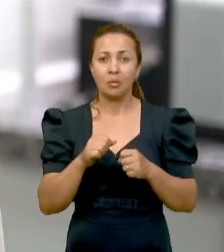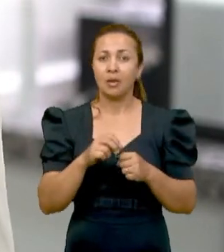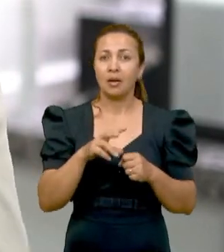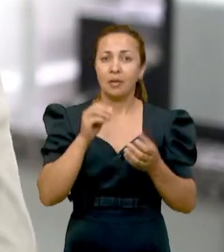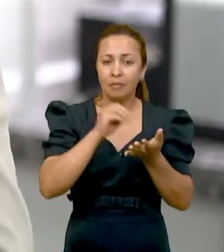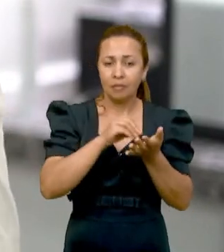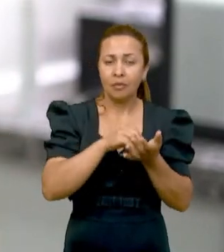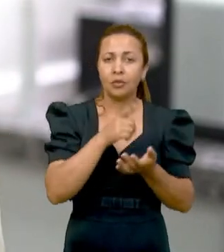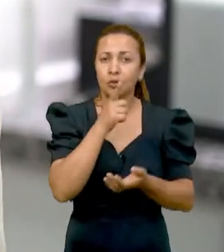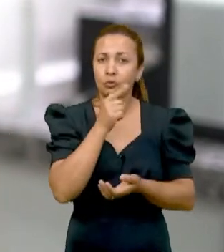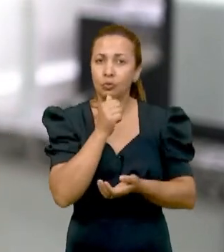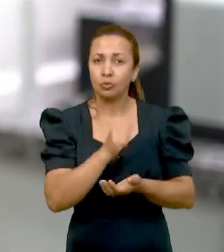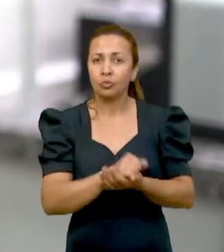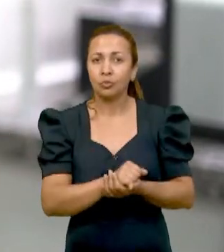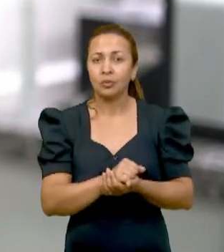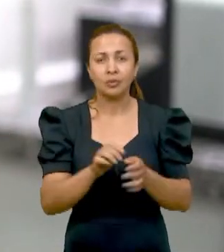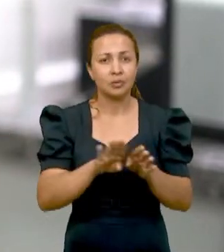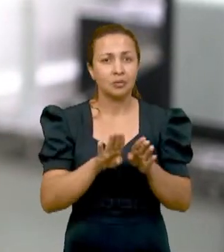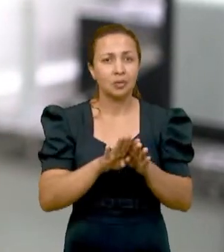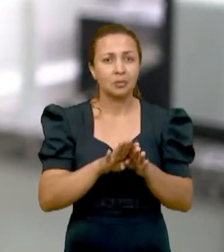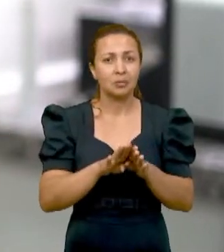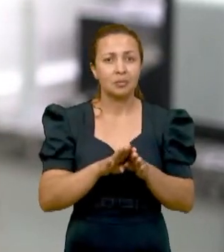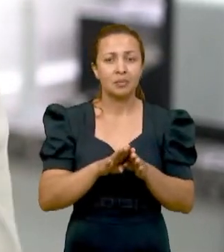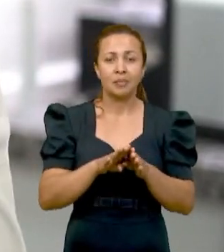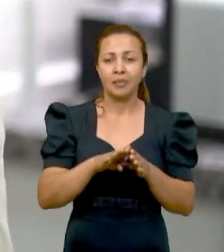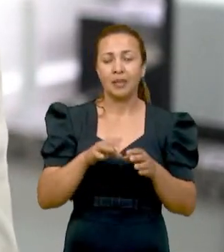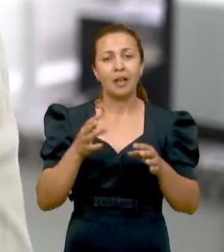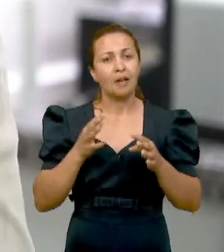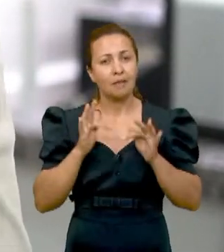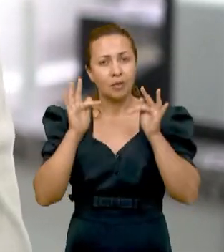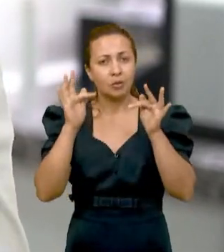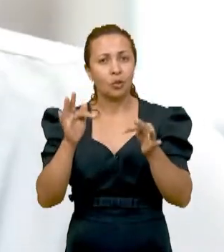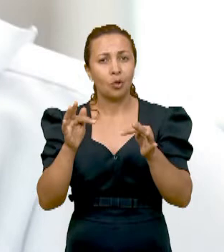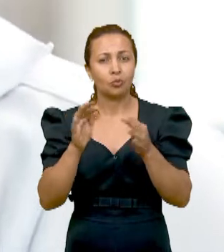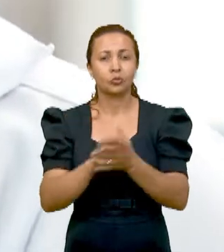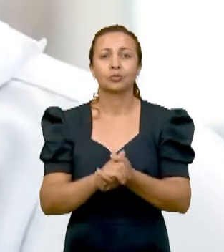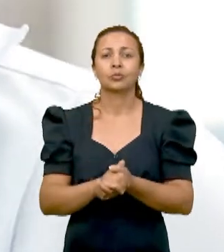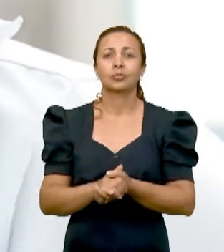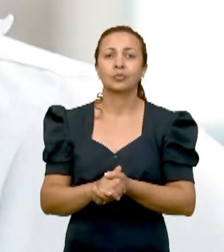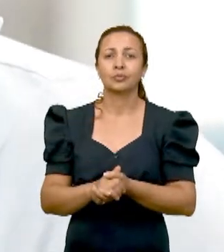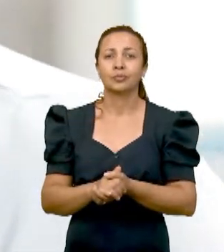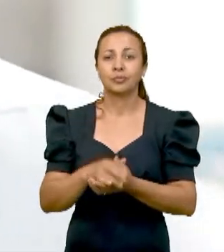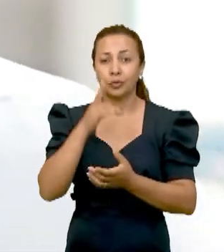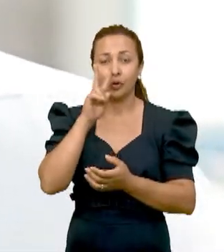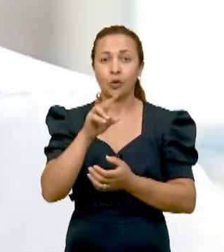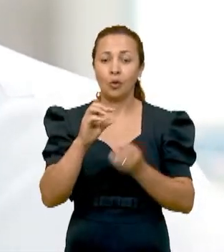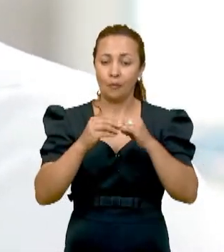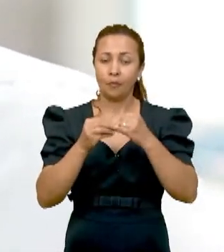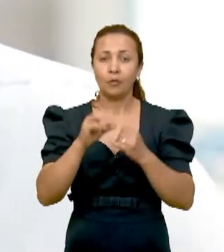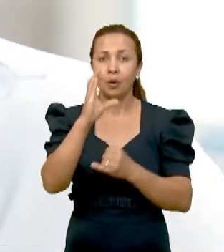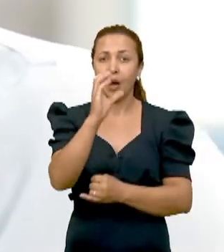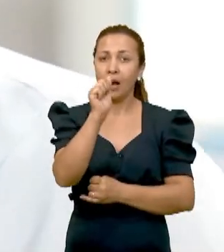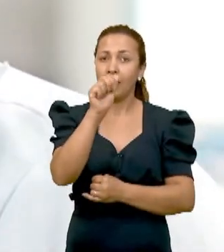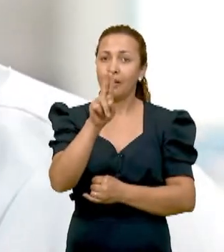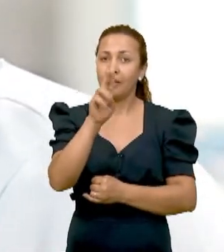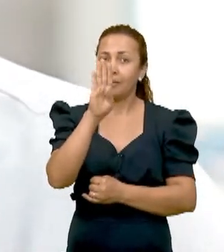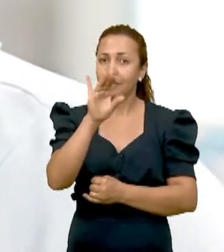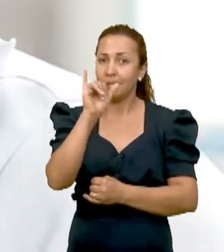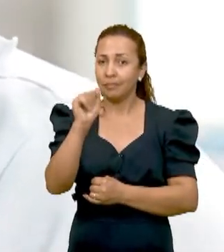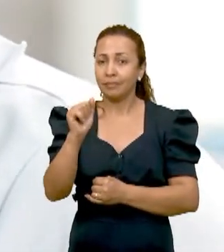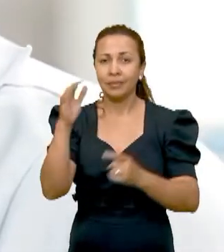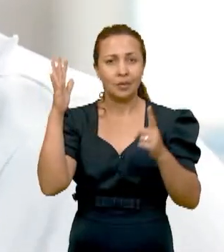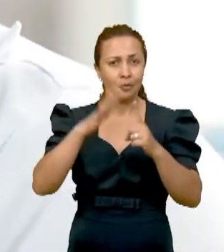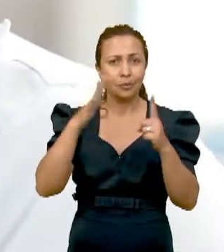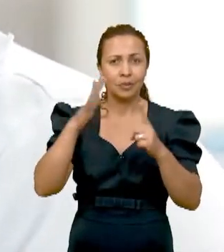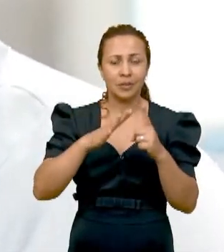hídrica e também a tolerância à questão fisiológica. Vejamos que o feijão calpir, como outras culturas, elas são